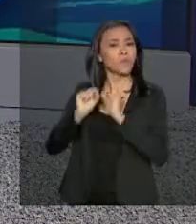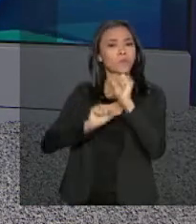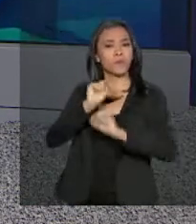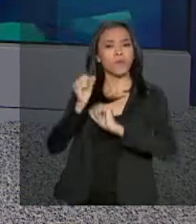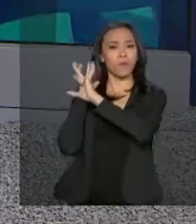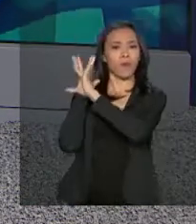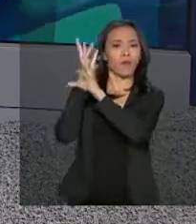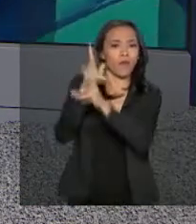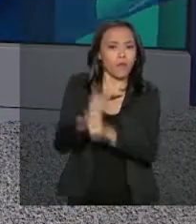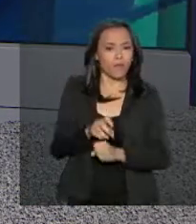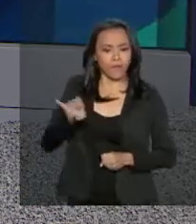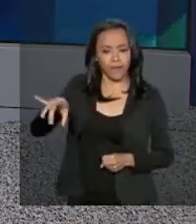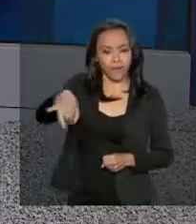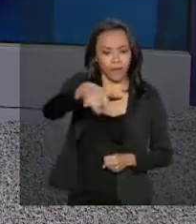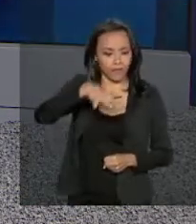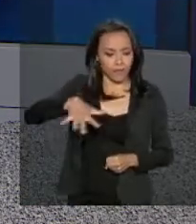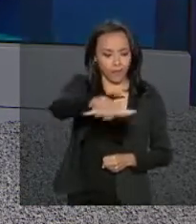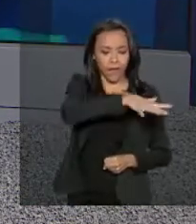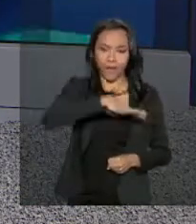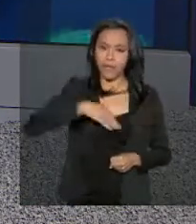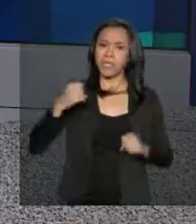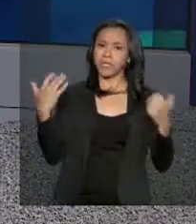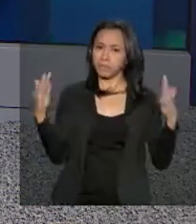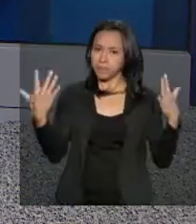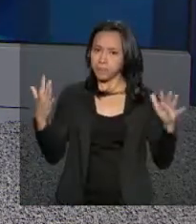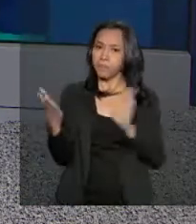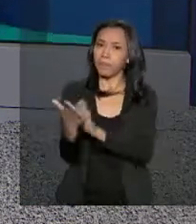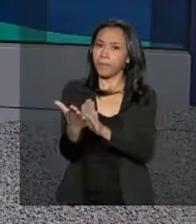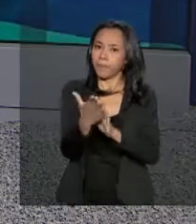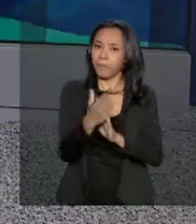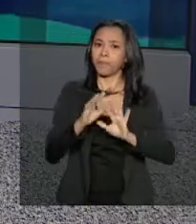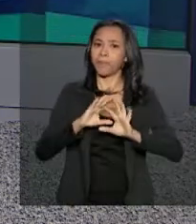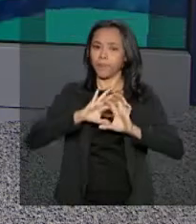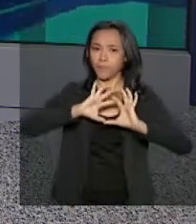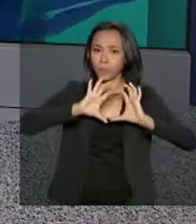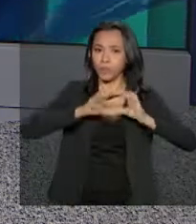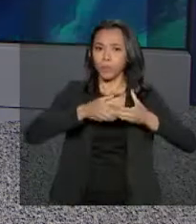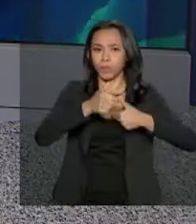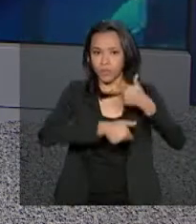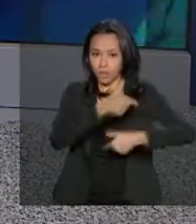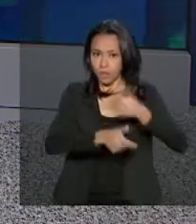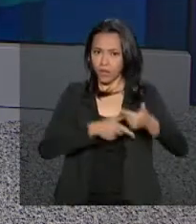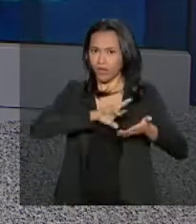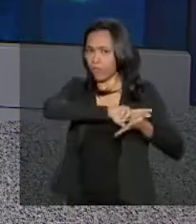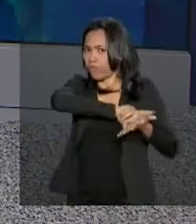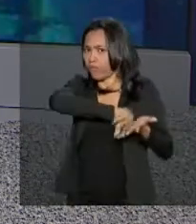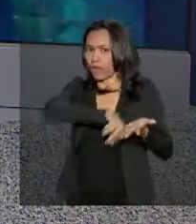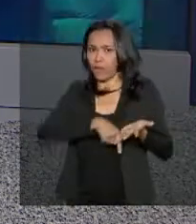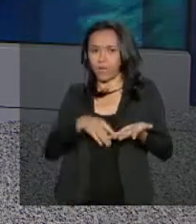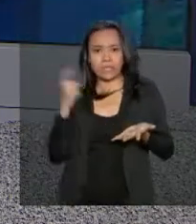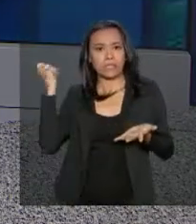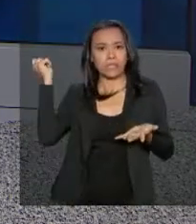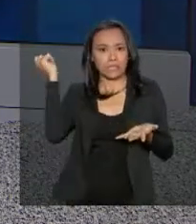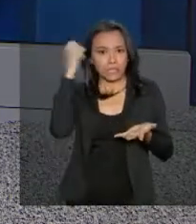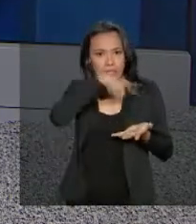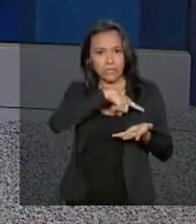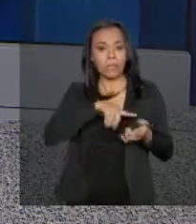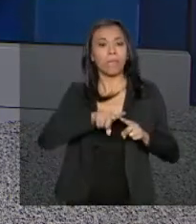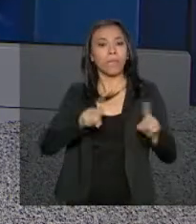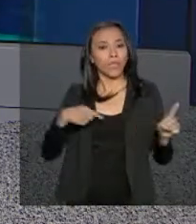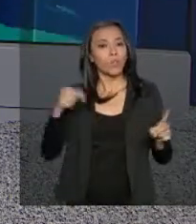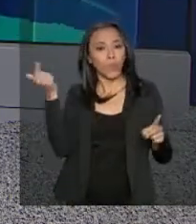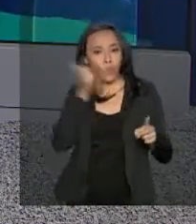de cada área e elogiou o trabalho da equipe. Para o presidente, as dificuldades foram inúmeras, mas muitos avanços foram